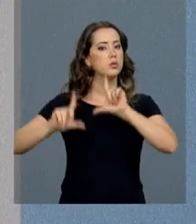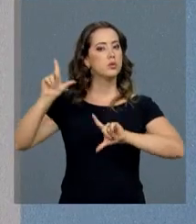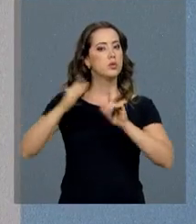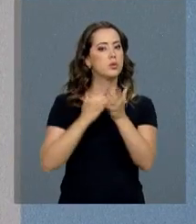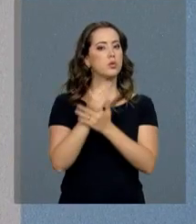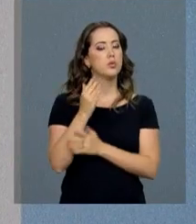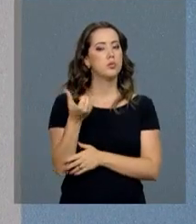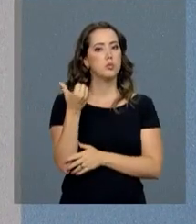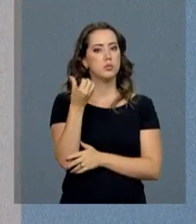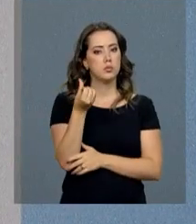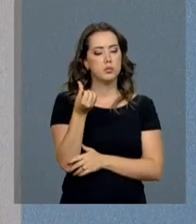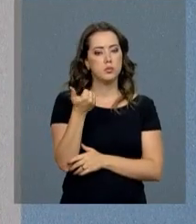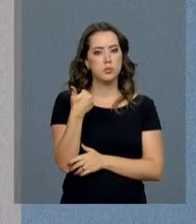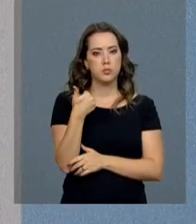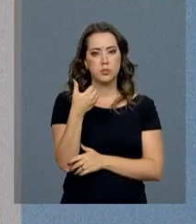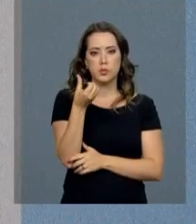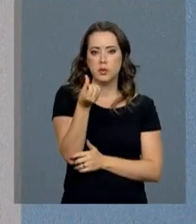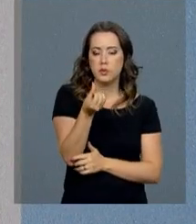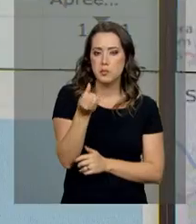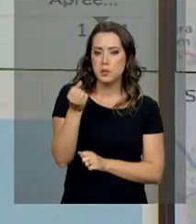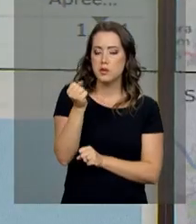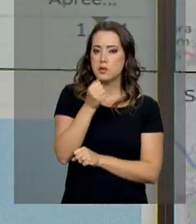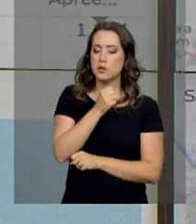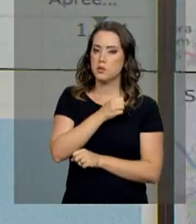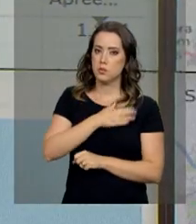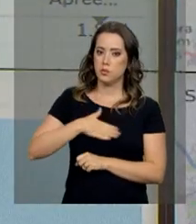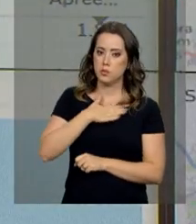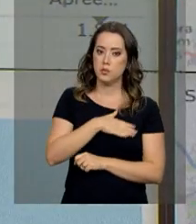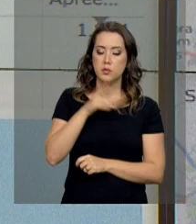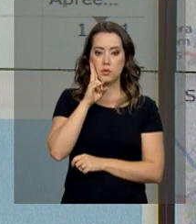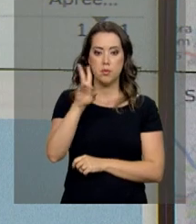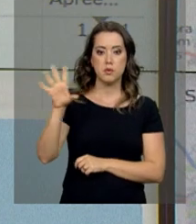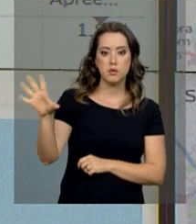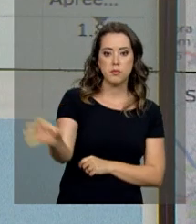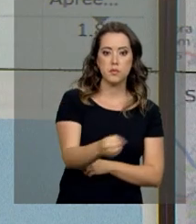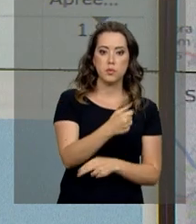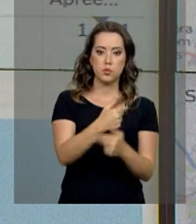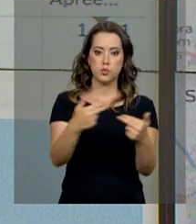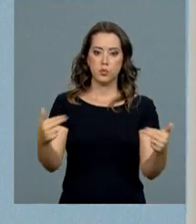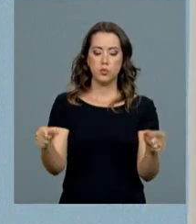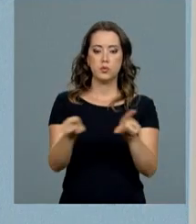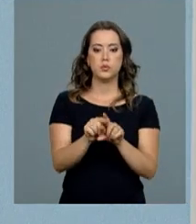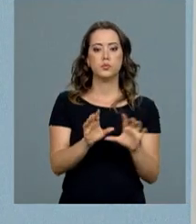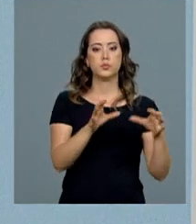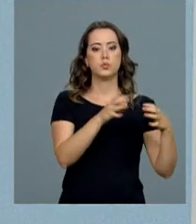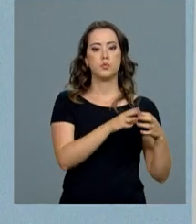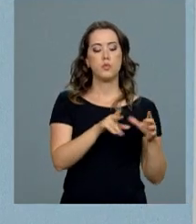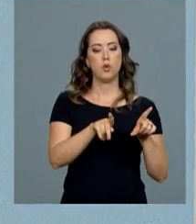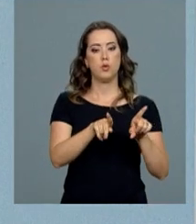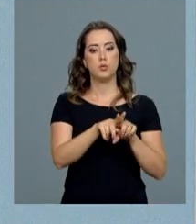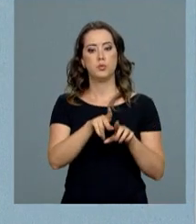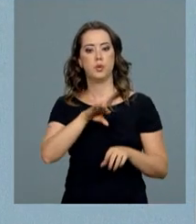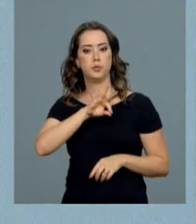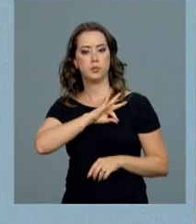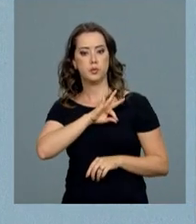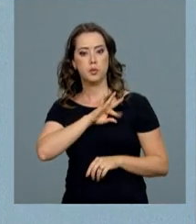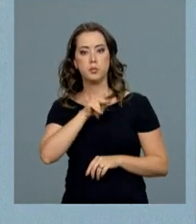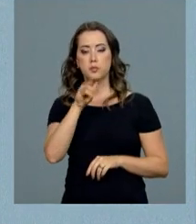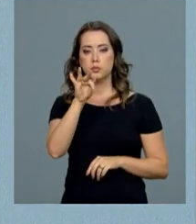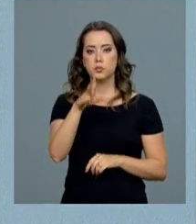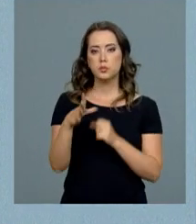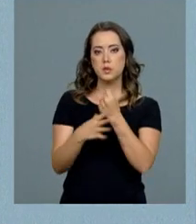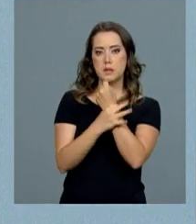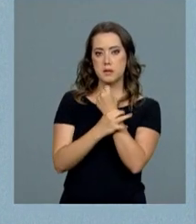em 16 de agosto. Também se pode acompanhar as apreensões de bens e as equipes da Polícia Federal que fazem a